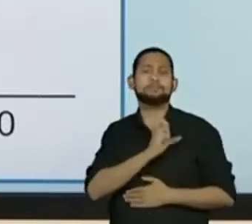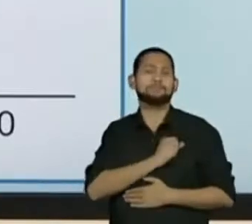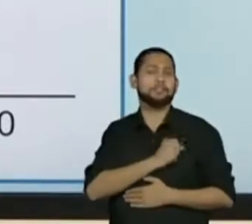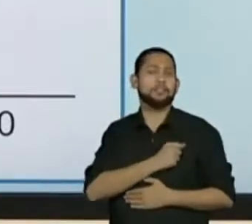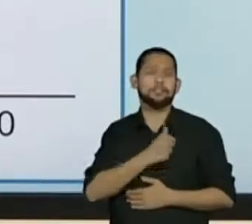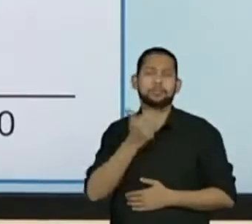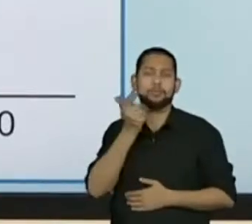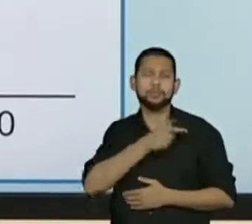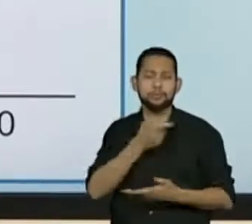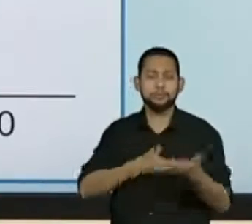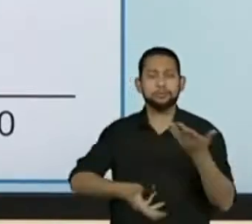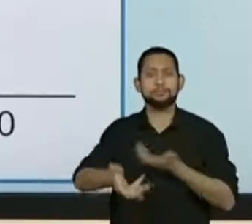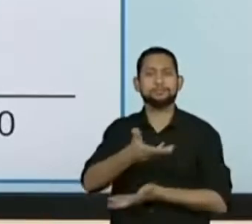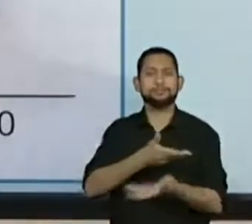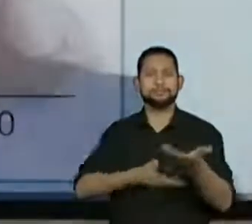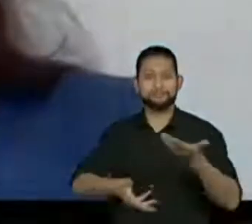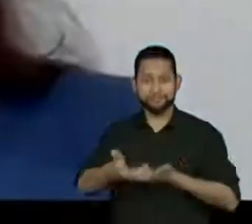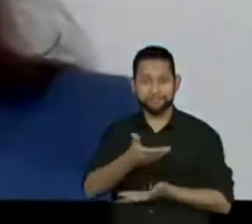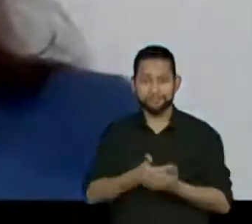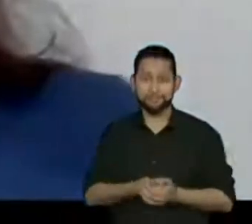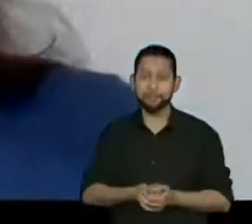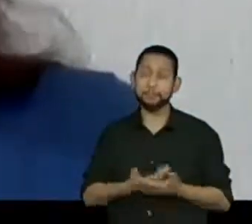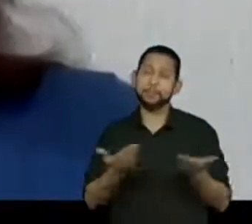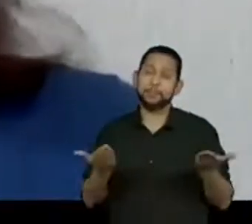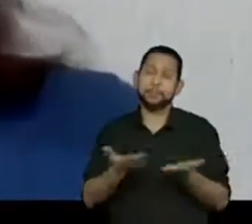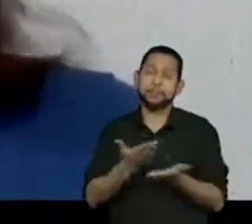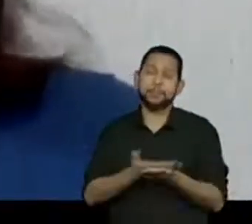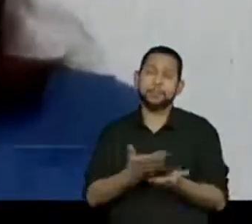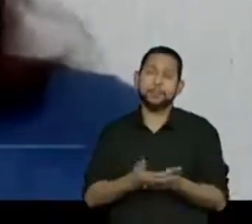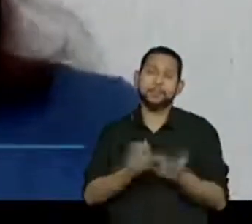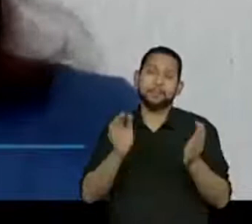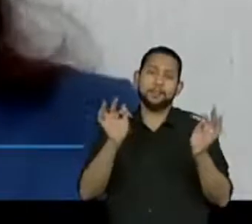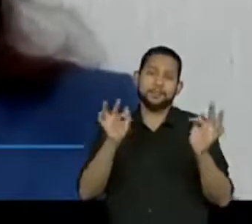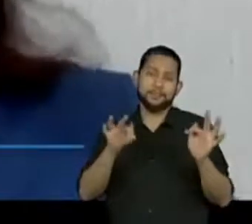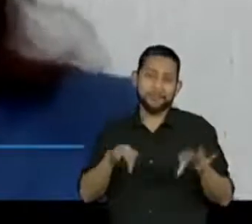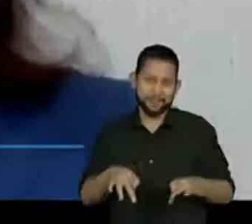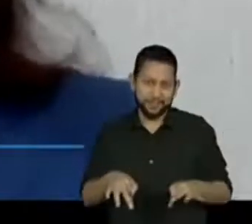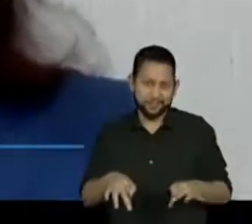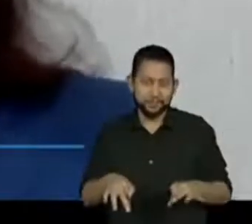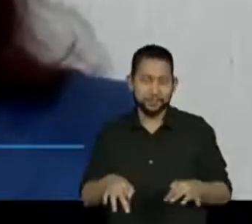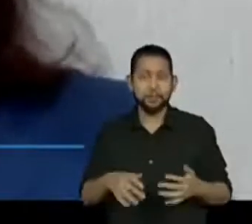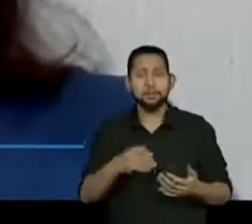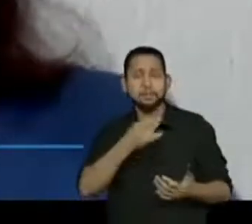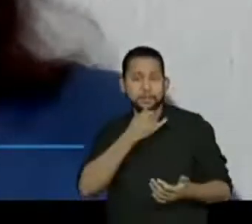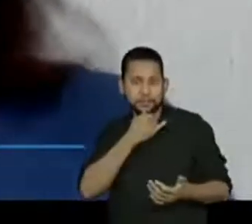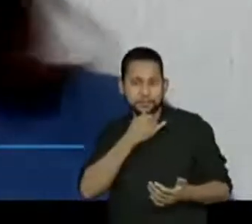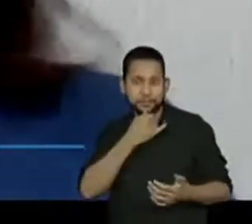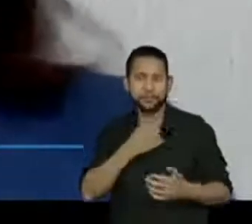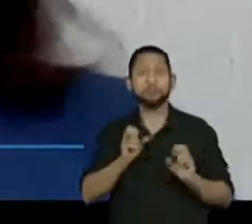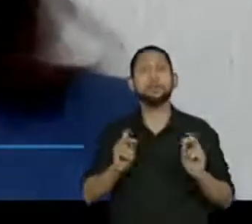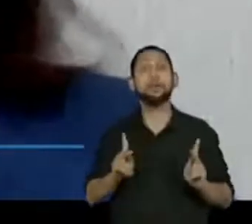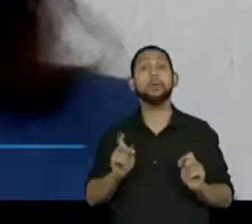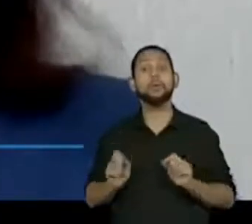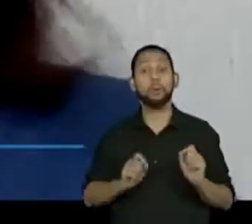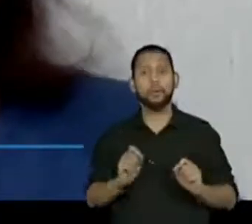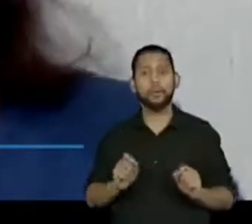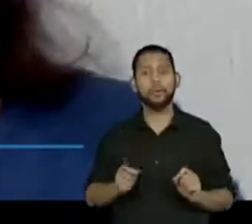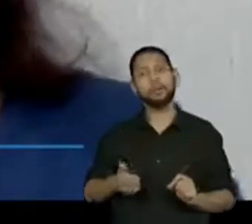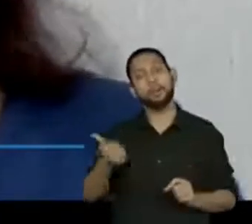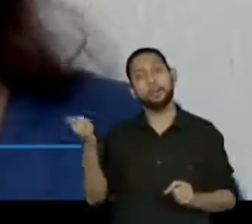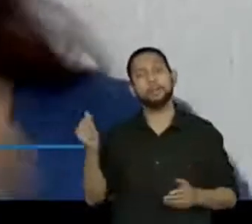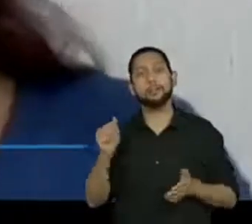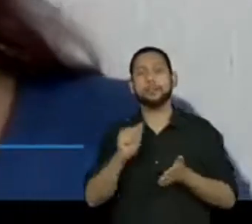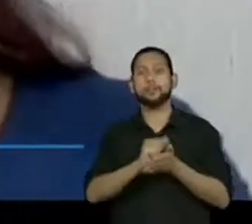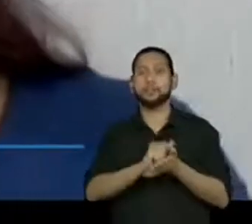trabalhar isso com vocês, mas a gente já está chegando no final, infelizmente. Então, essa